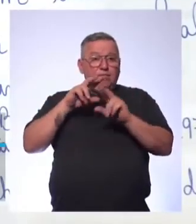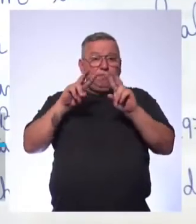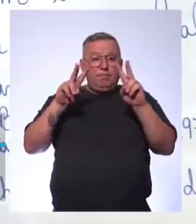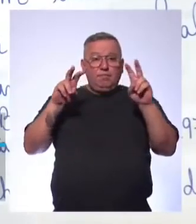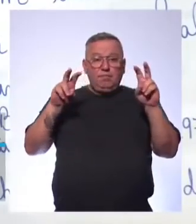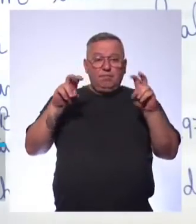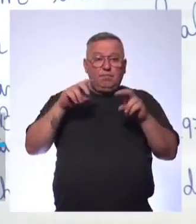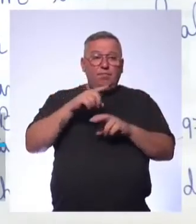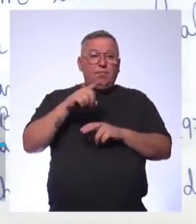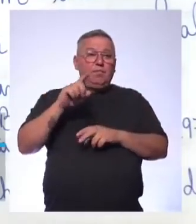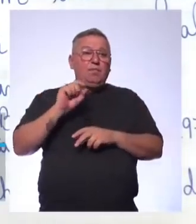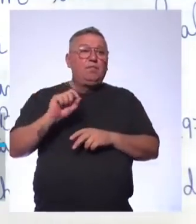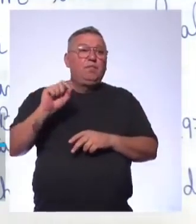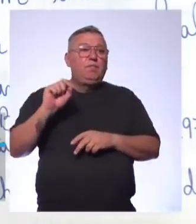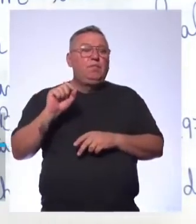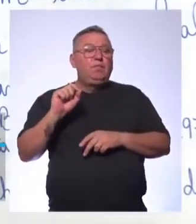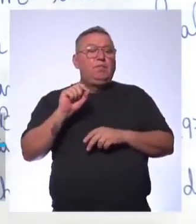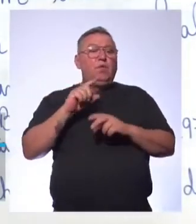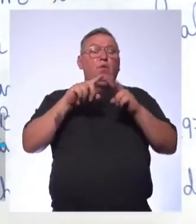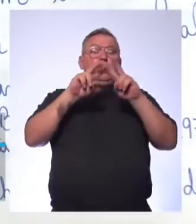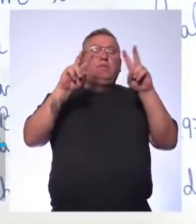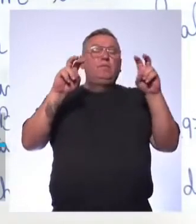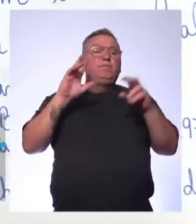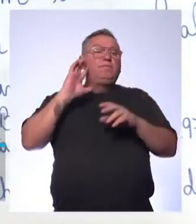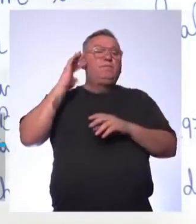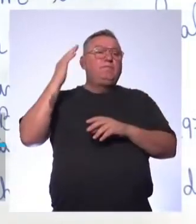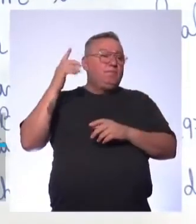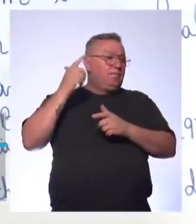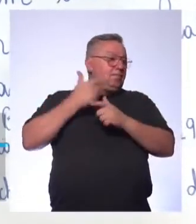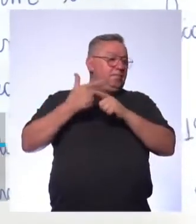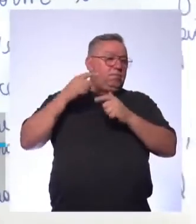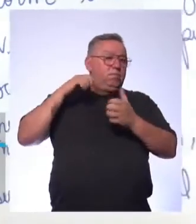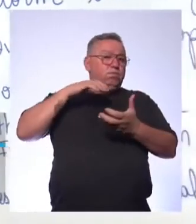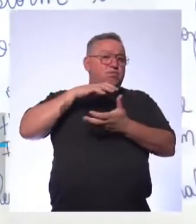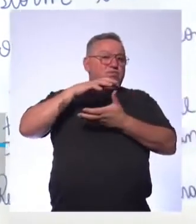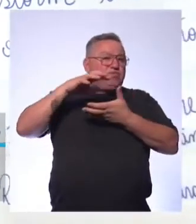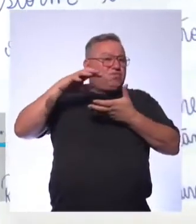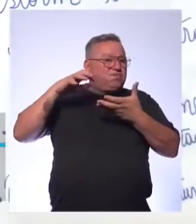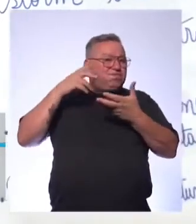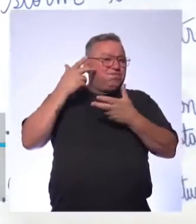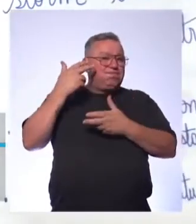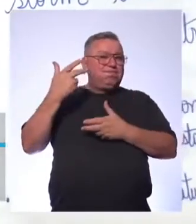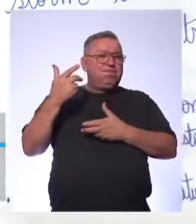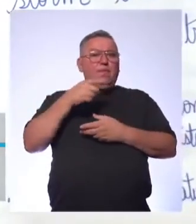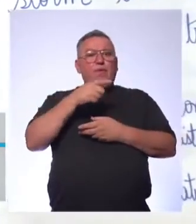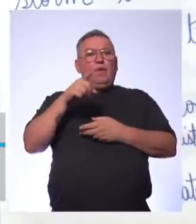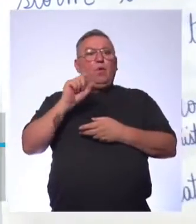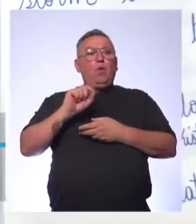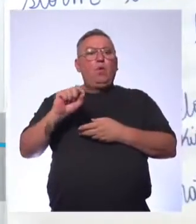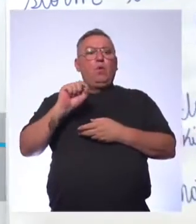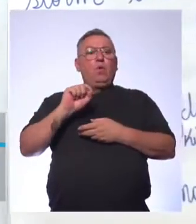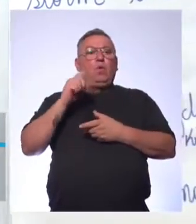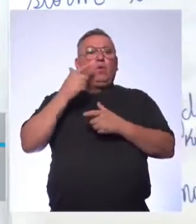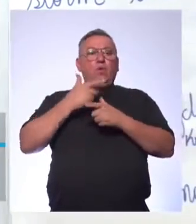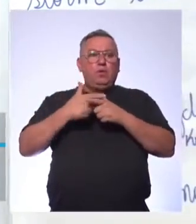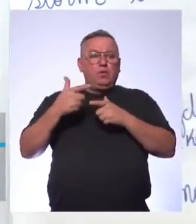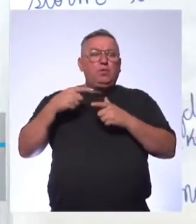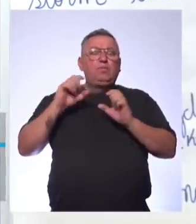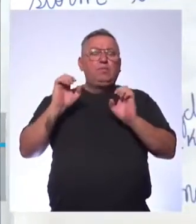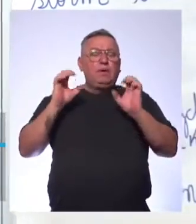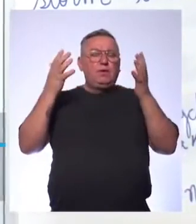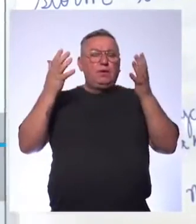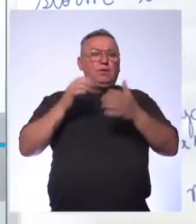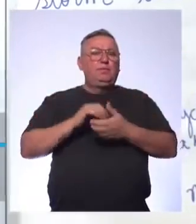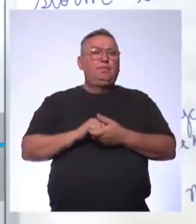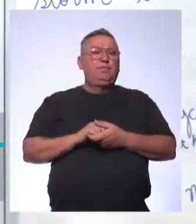Você sabe por que acontecem os desastres naturais? Então o assunto vai ser o que? Sobre desastres naturais